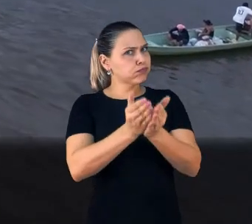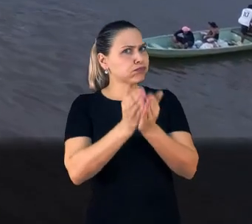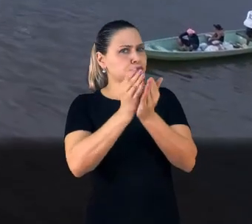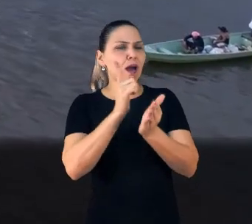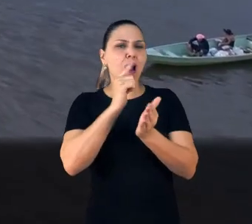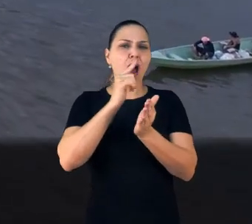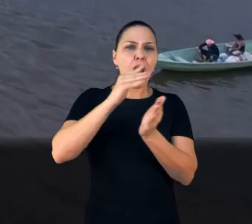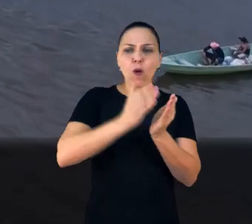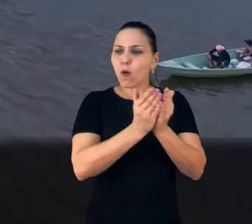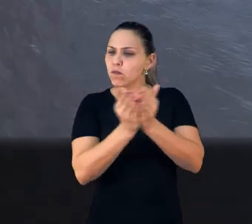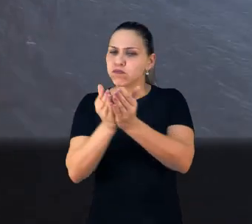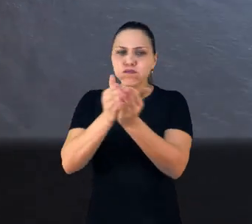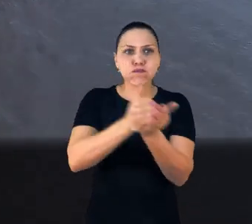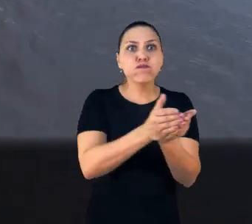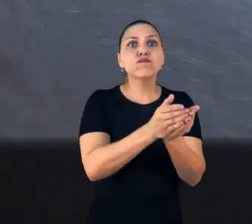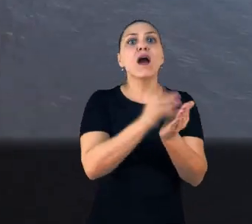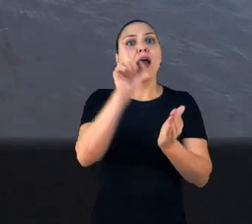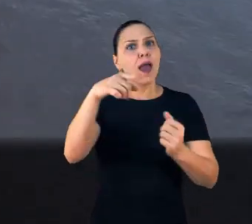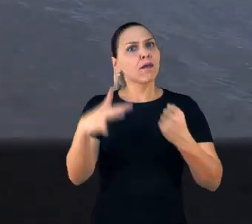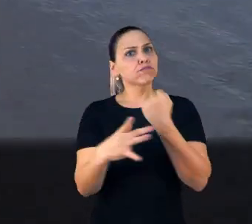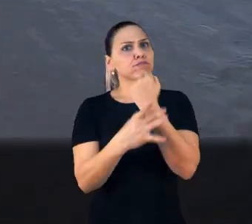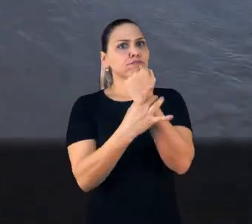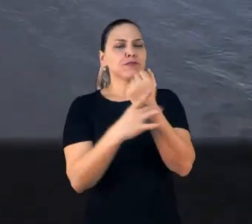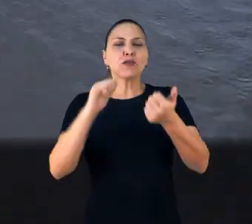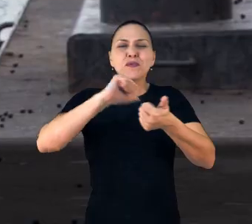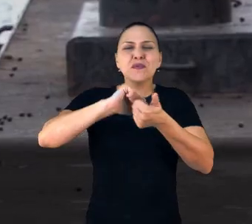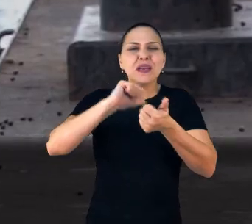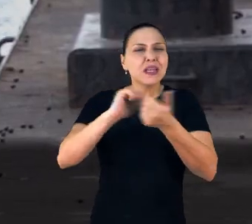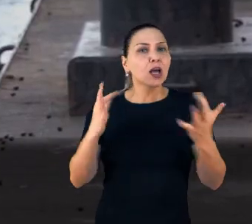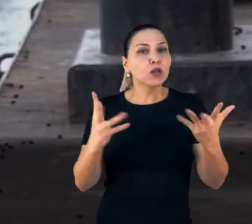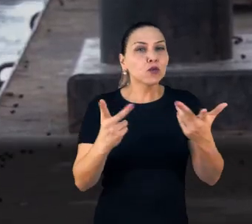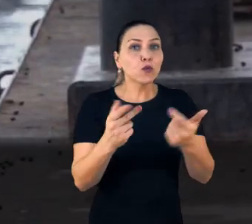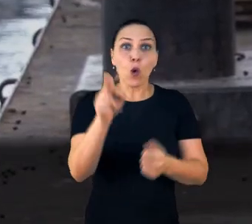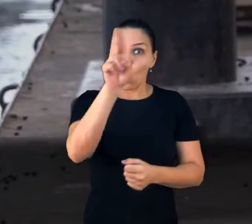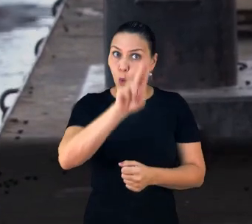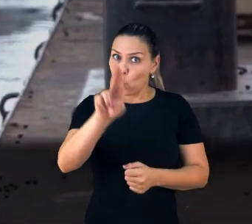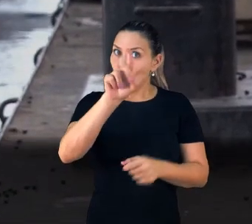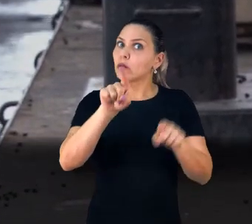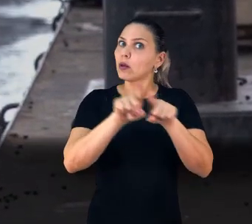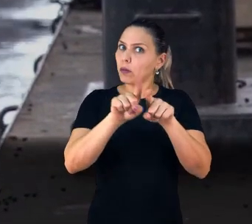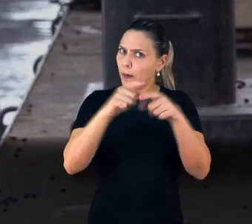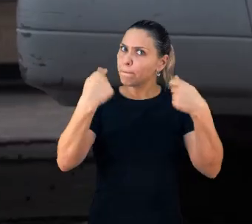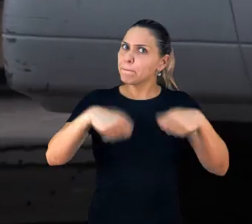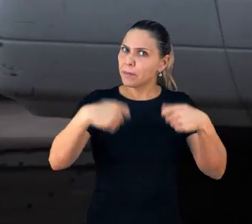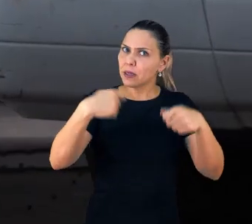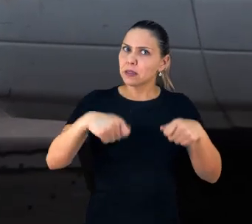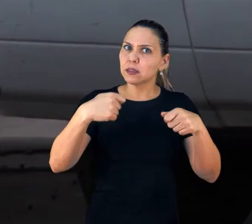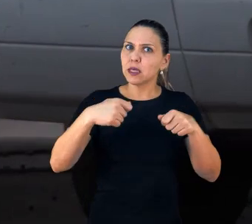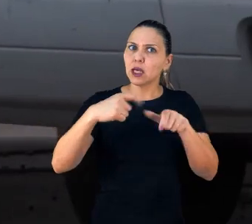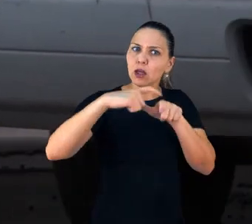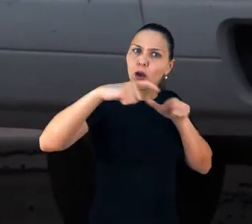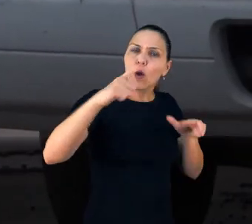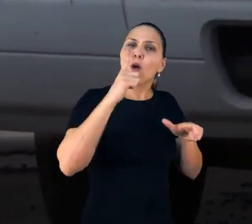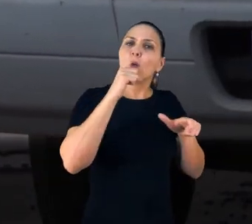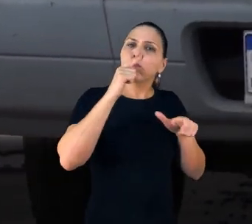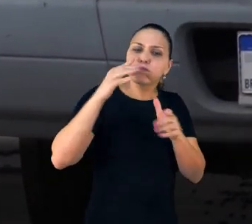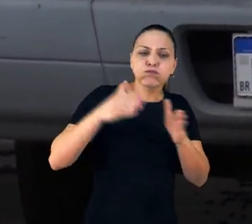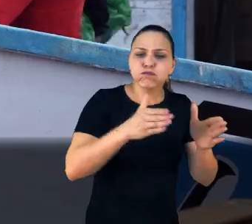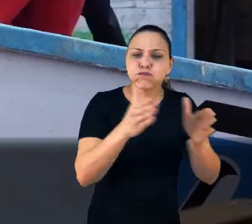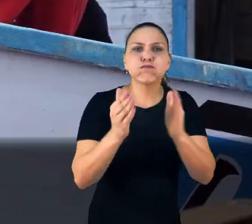do DENIT é garantir segurança e qualidade para todos que usam e dependem das vias navegadas brasileiras.